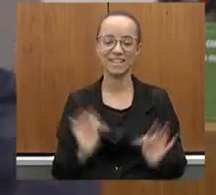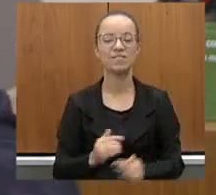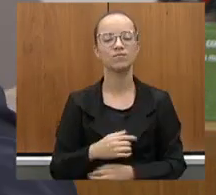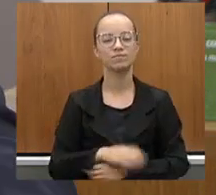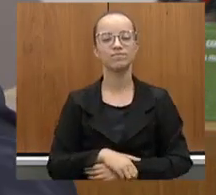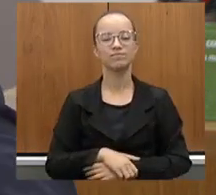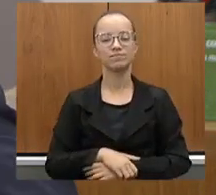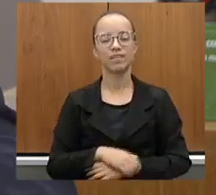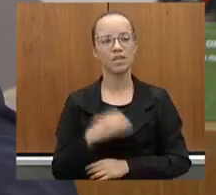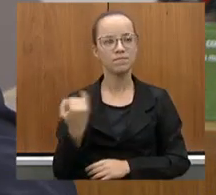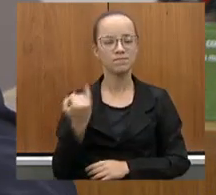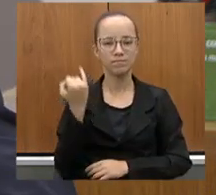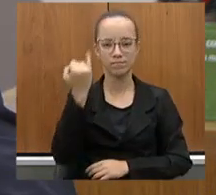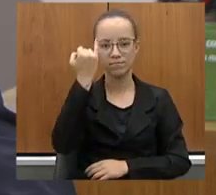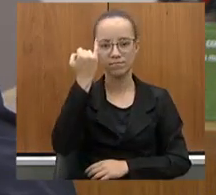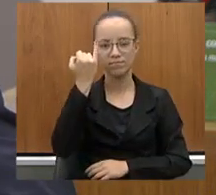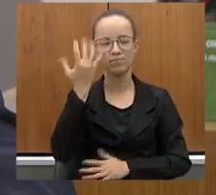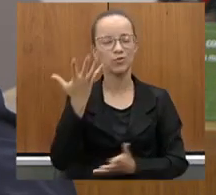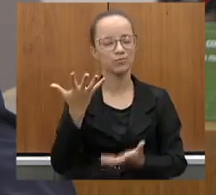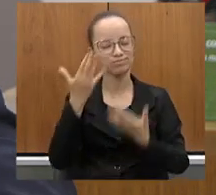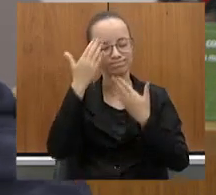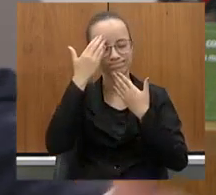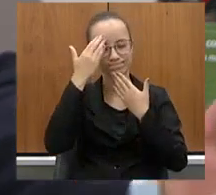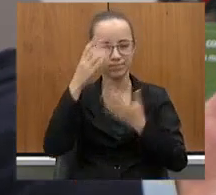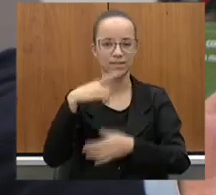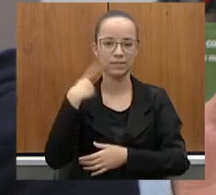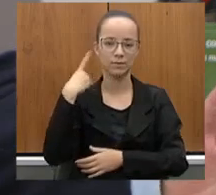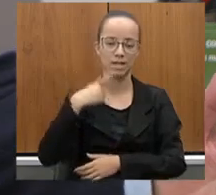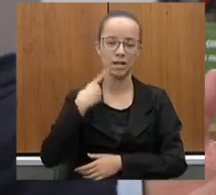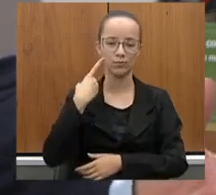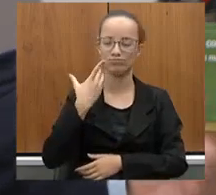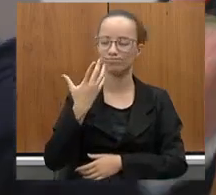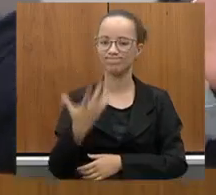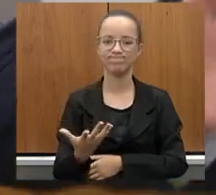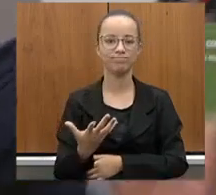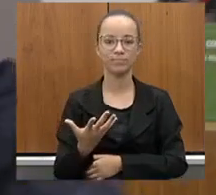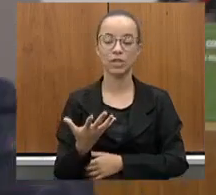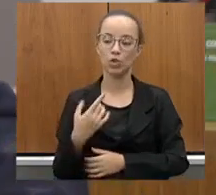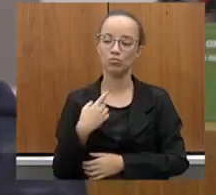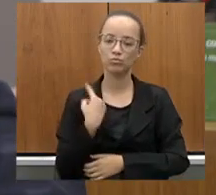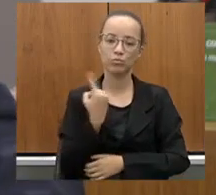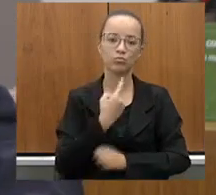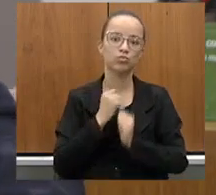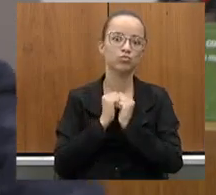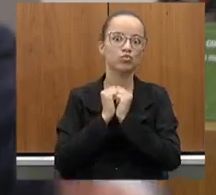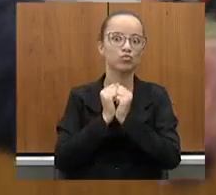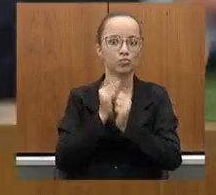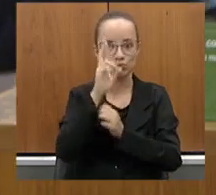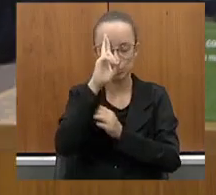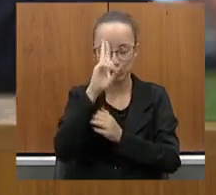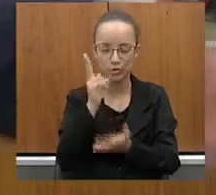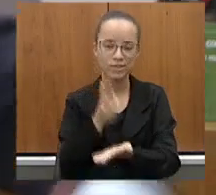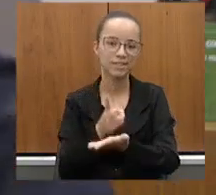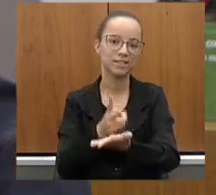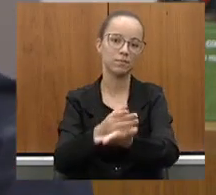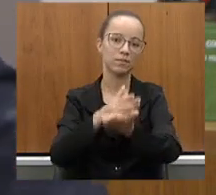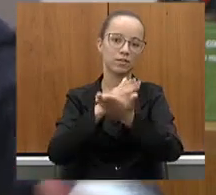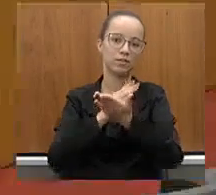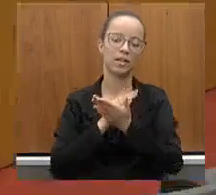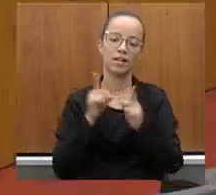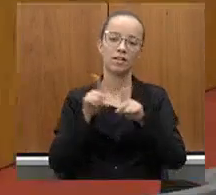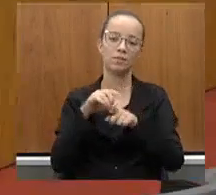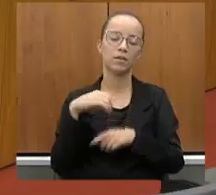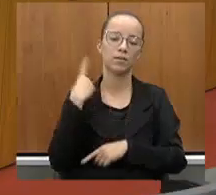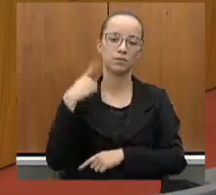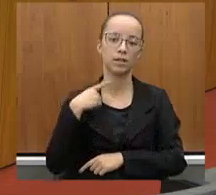que é importante e valeu a pena, deputado João Leite. Hoje estamos juntos e V. Exª sempre pôde me ajudar, deputado Arantes também,